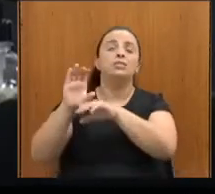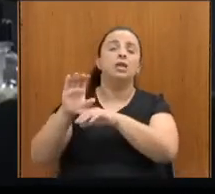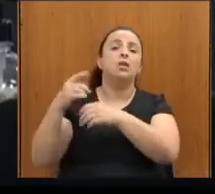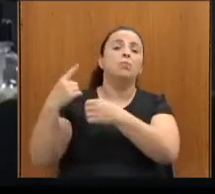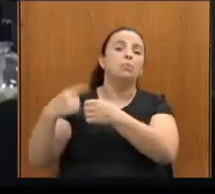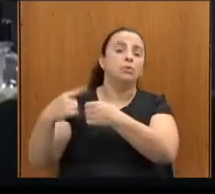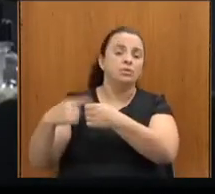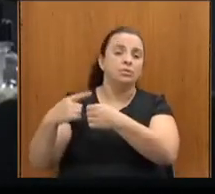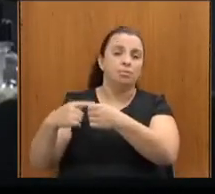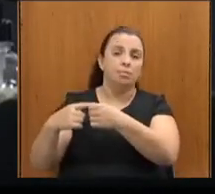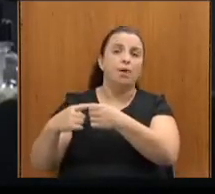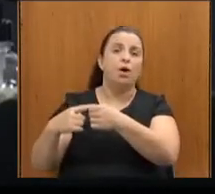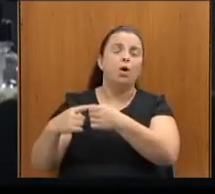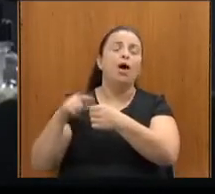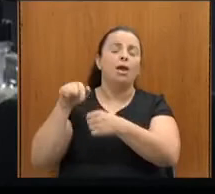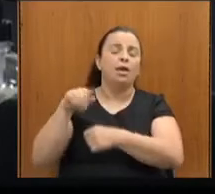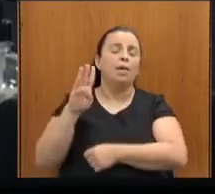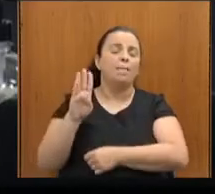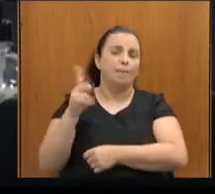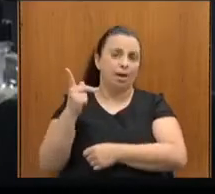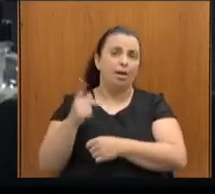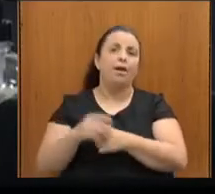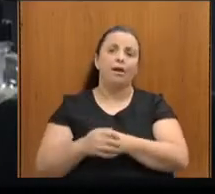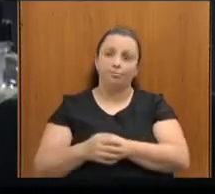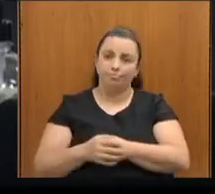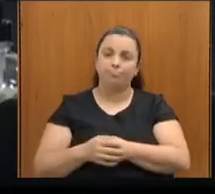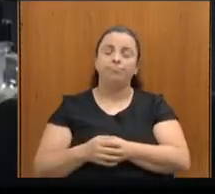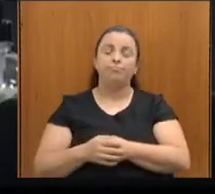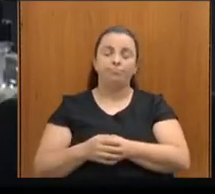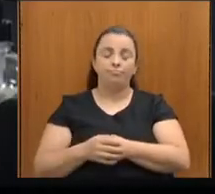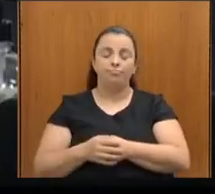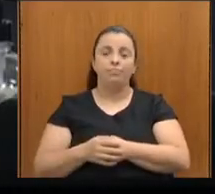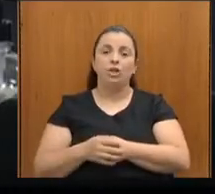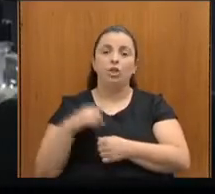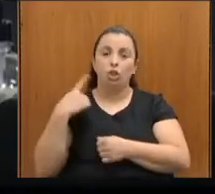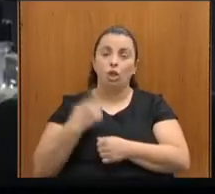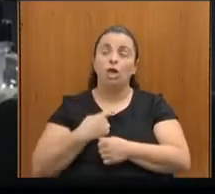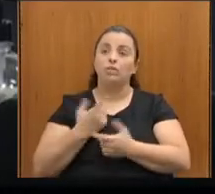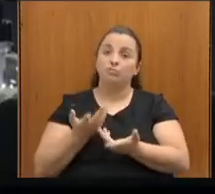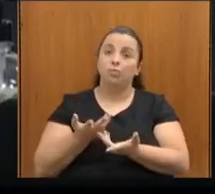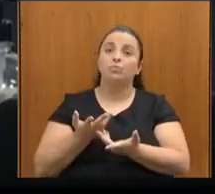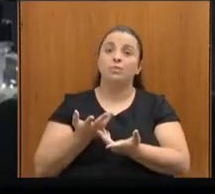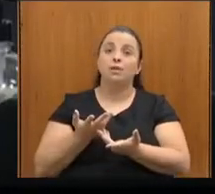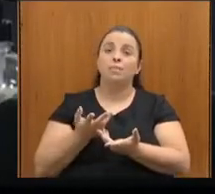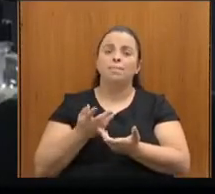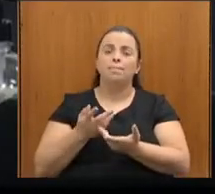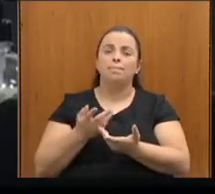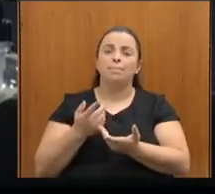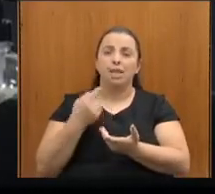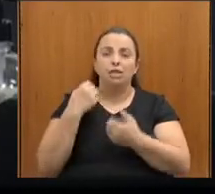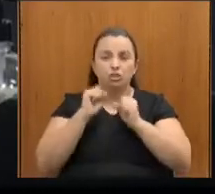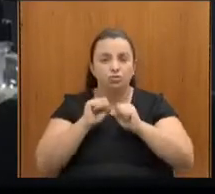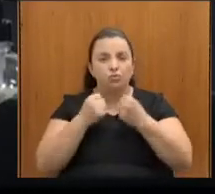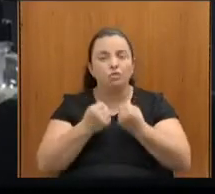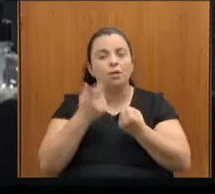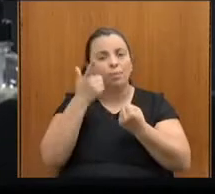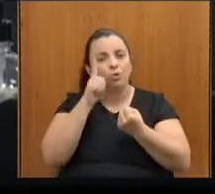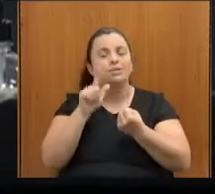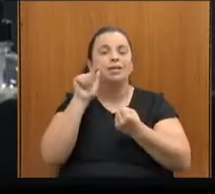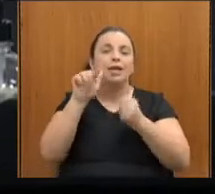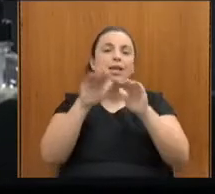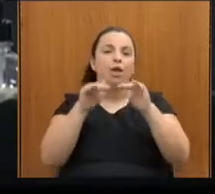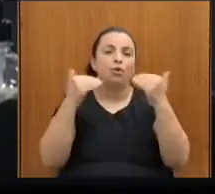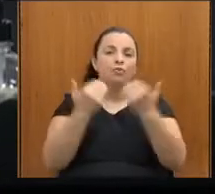Horizonte. Vamos fazer o possível para estar presente aí na conferência em Belo Horizonte dia 27, já até pedi a nossa